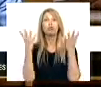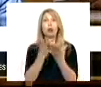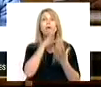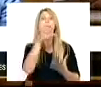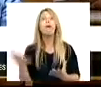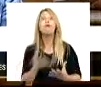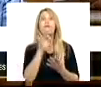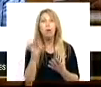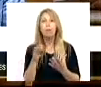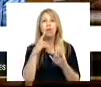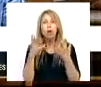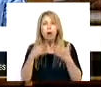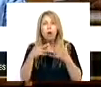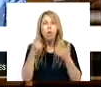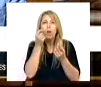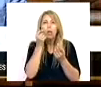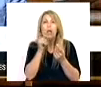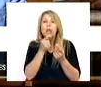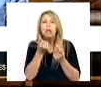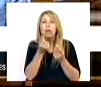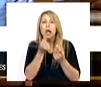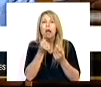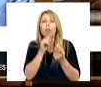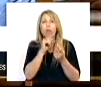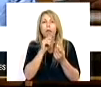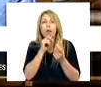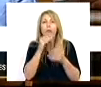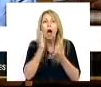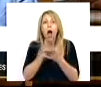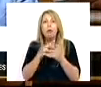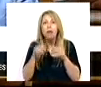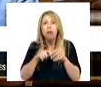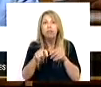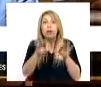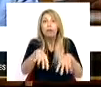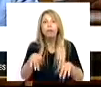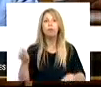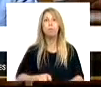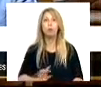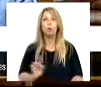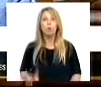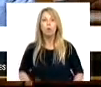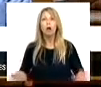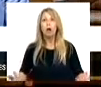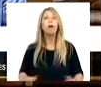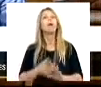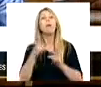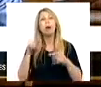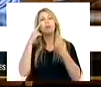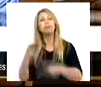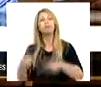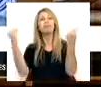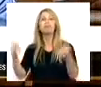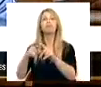rendimentos até ao fim do mês, as empresas do PSI 20 divulgaram a parte dos lucros das empresas que é entregue anualmente aos